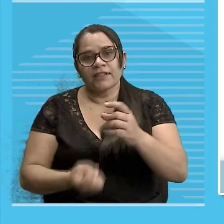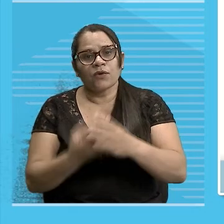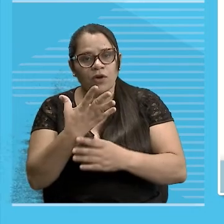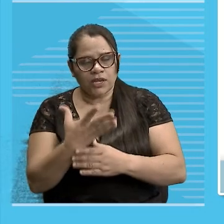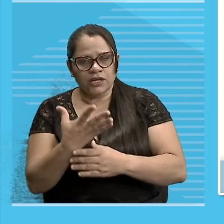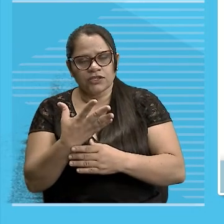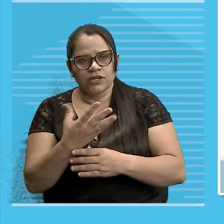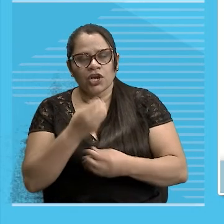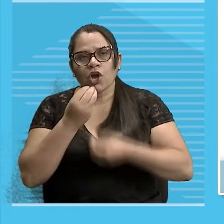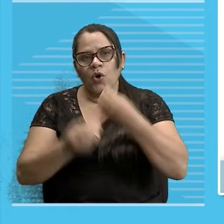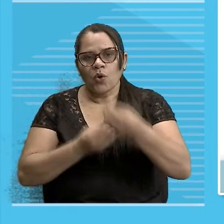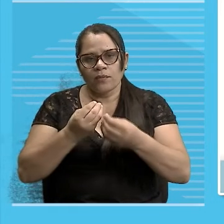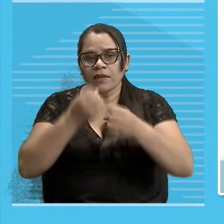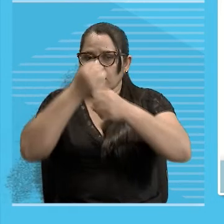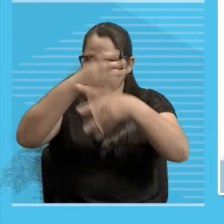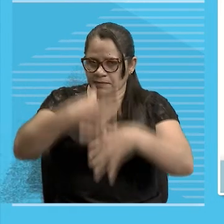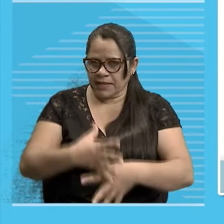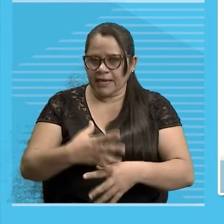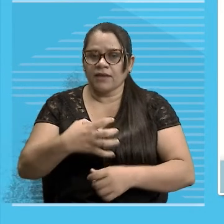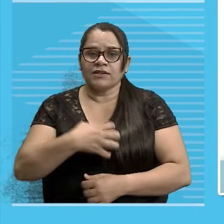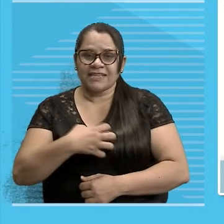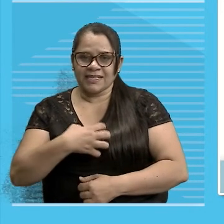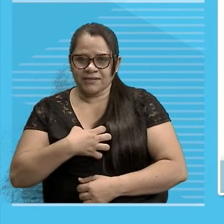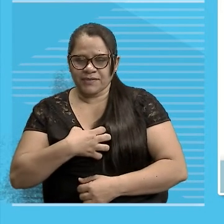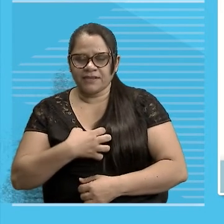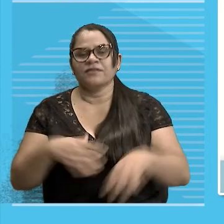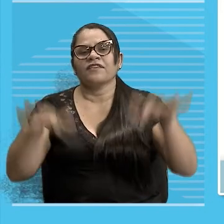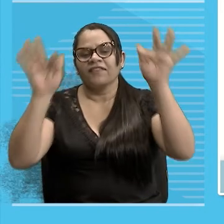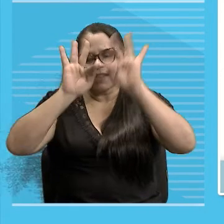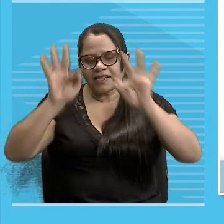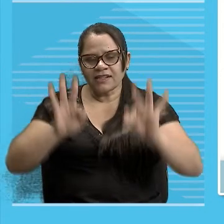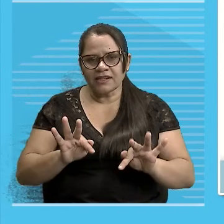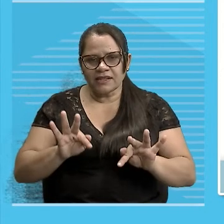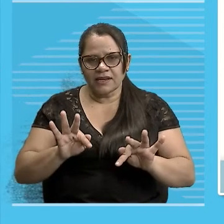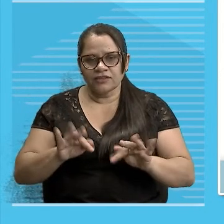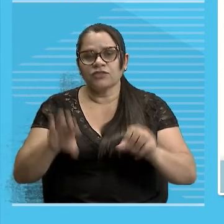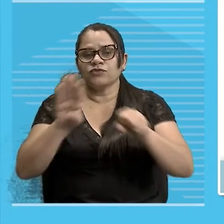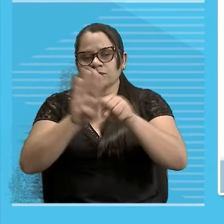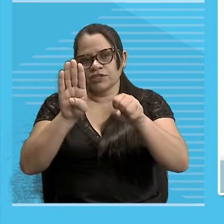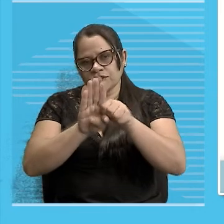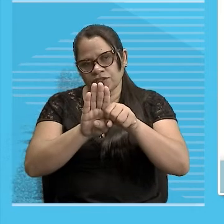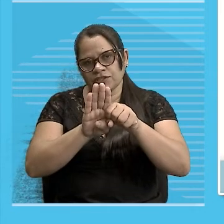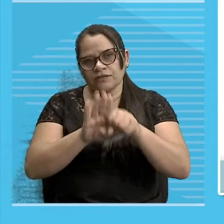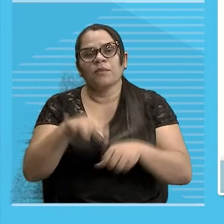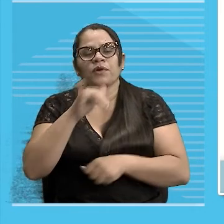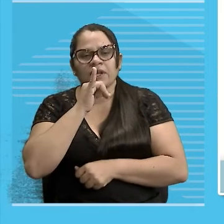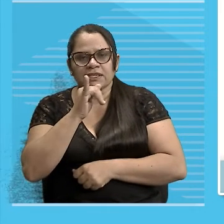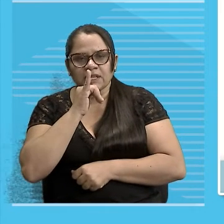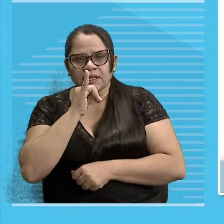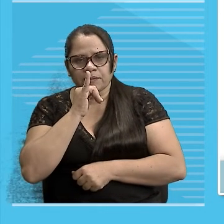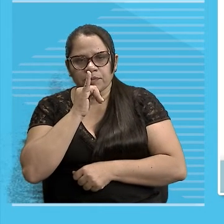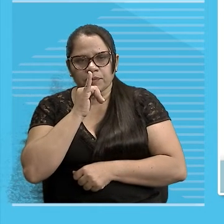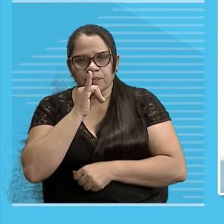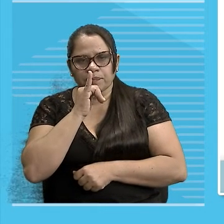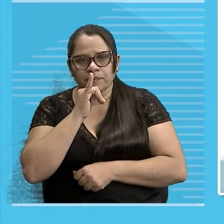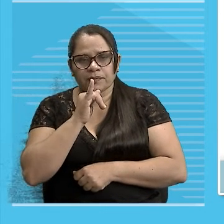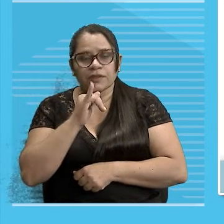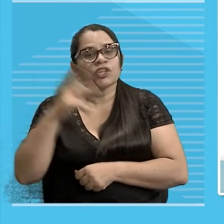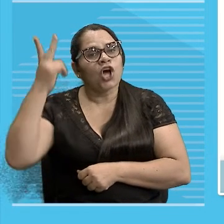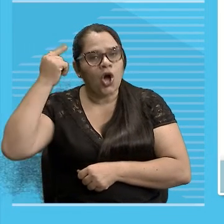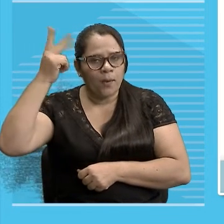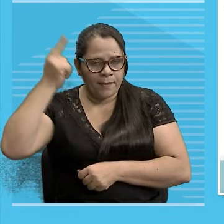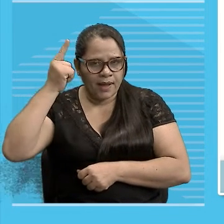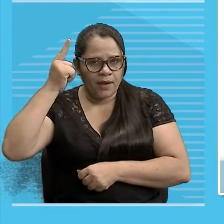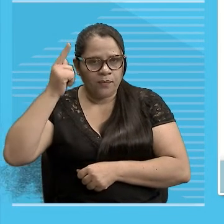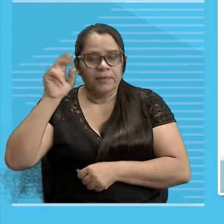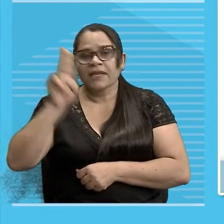Lembra que eu falei Agora no sentimento Felicidade Esse é um substantivo Por exemplo Comum Não nomeio um